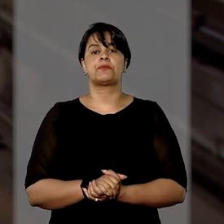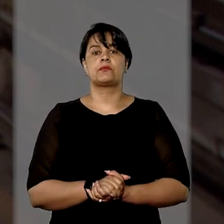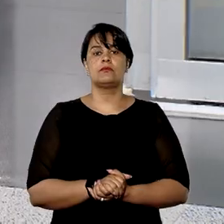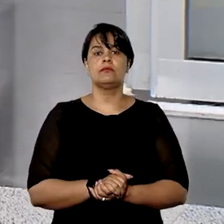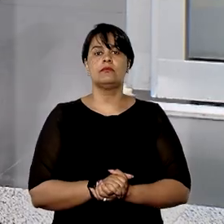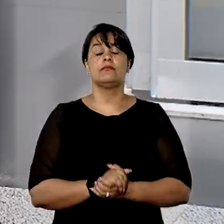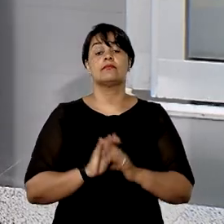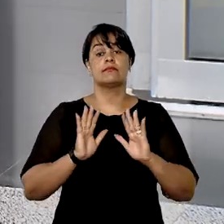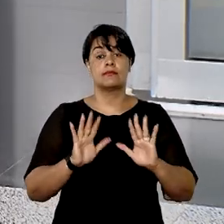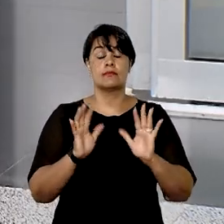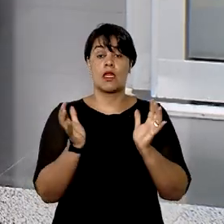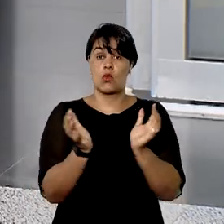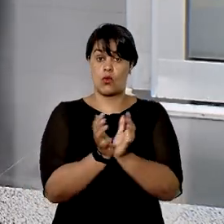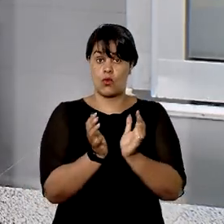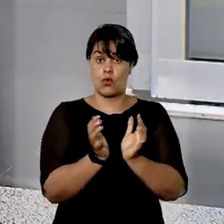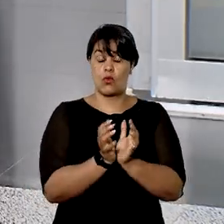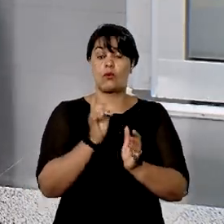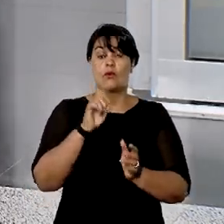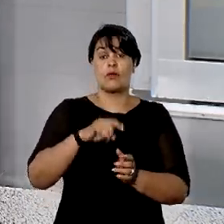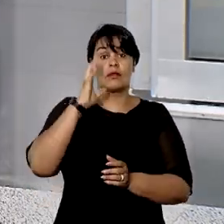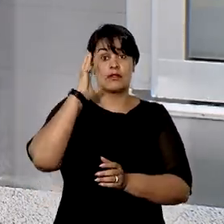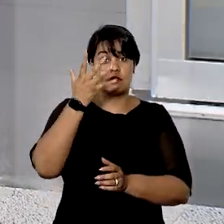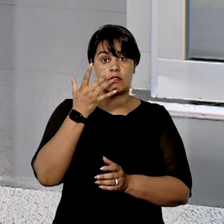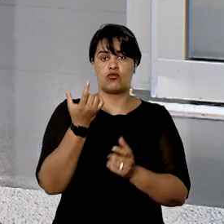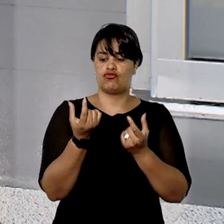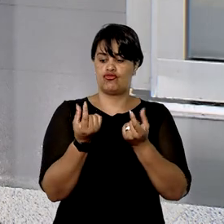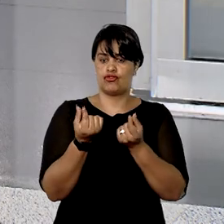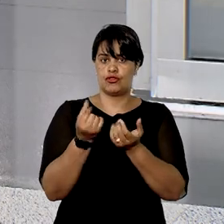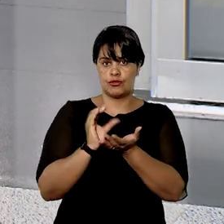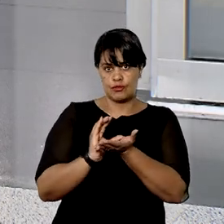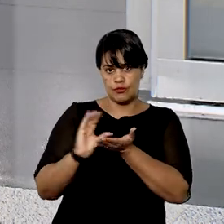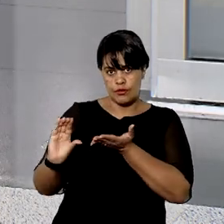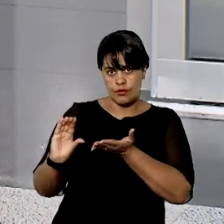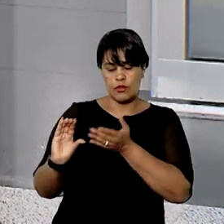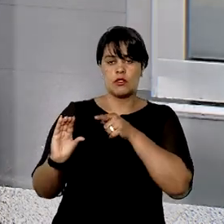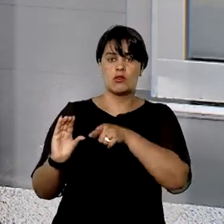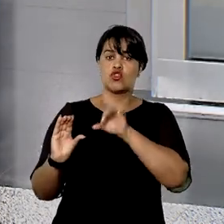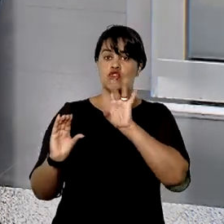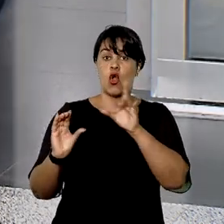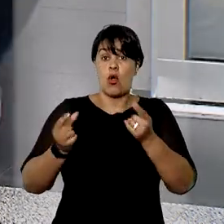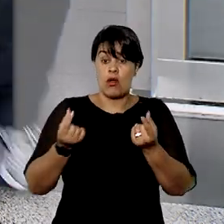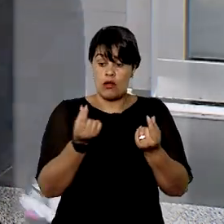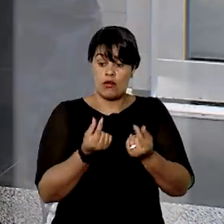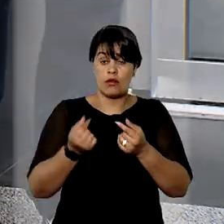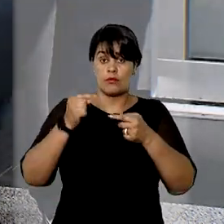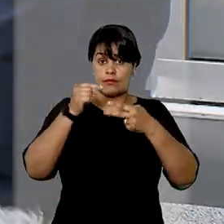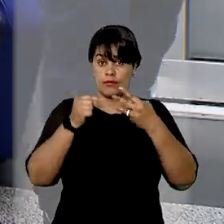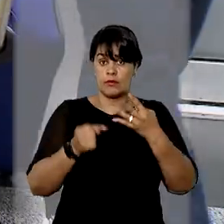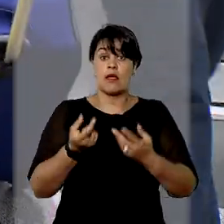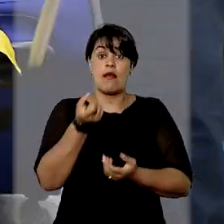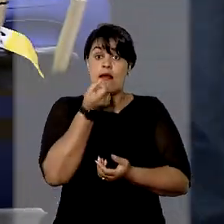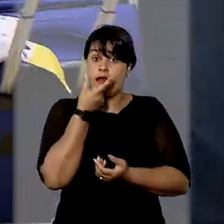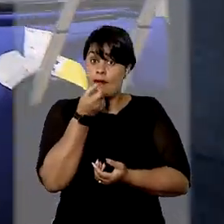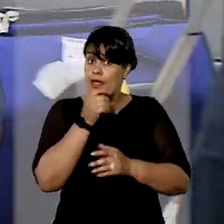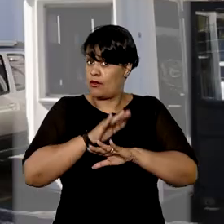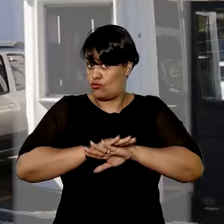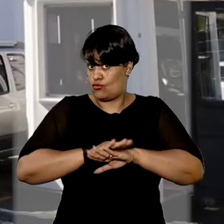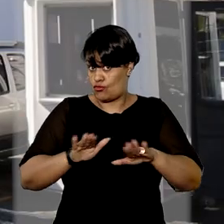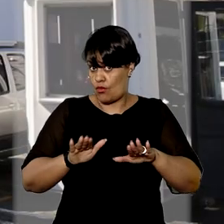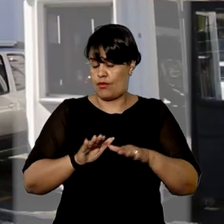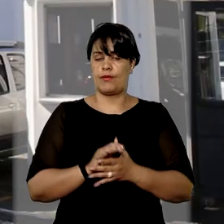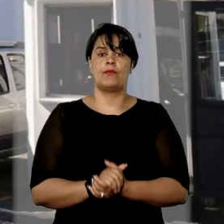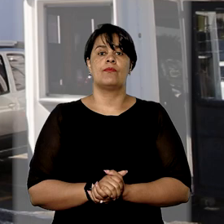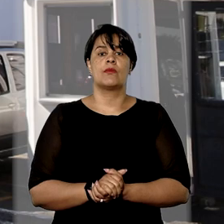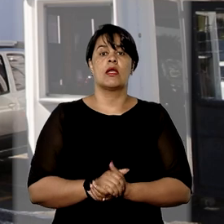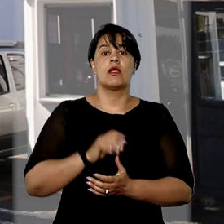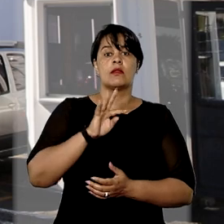a operação. Em primeira instância, foi determinado o reembolso apenas do valor gasto com medicamentos no exterior. E